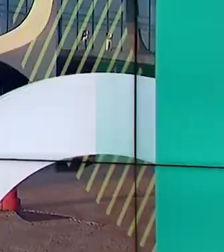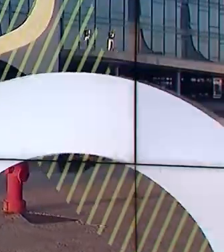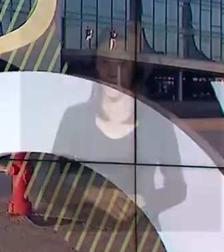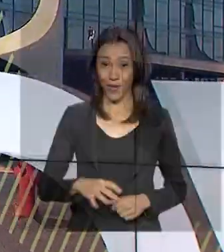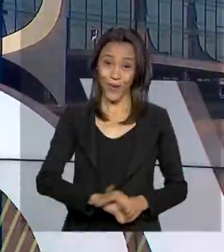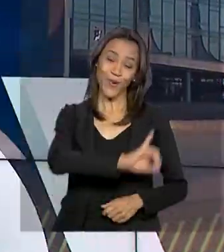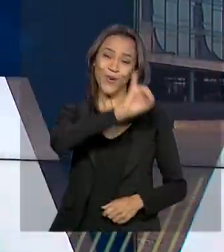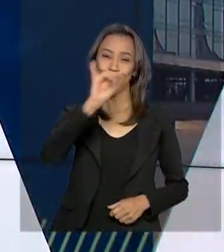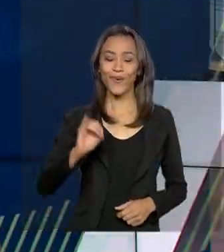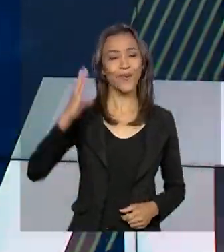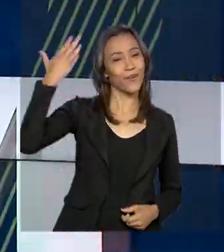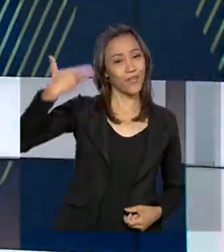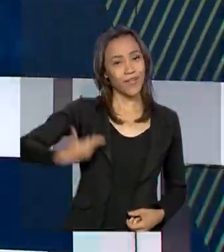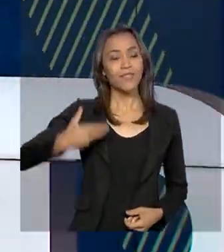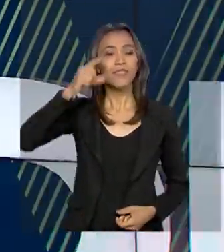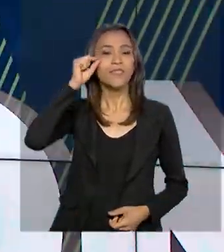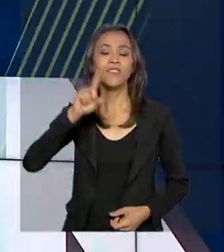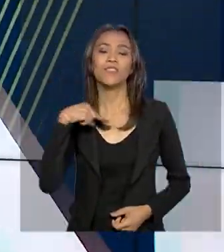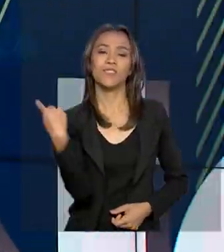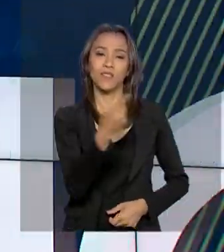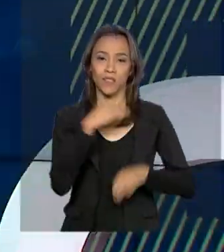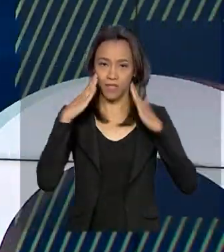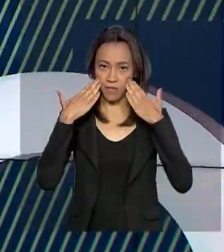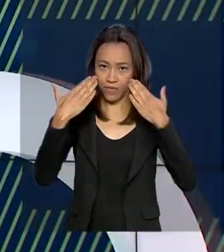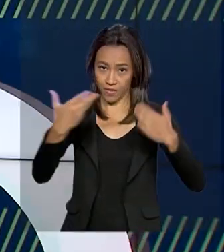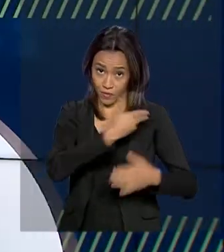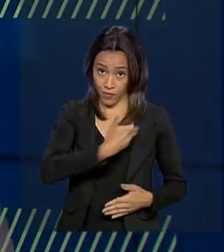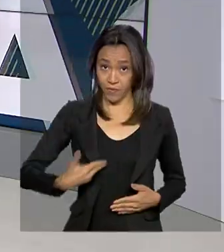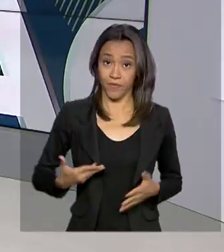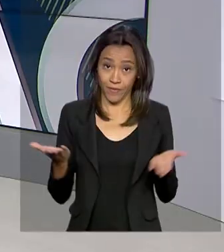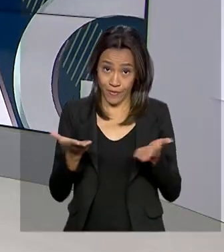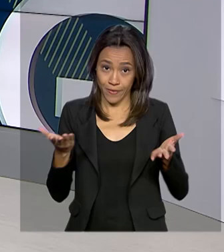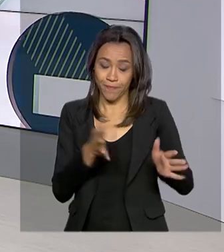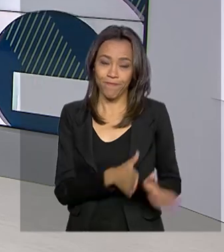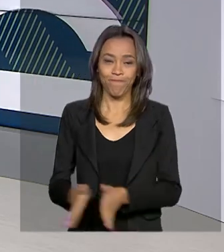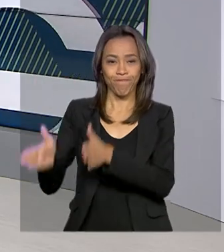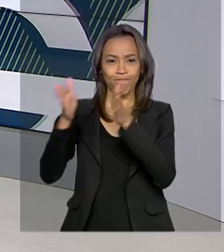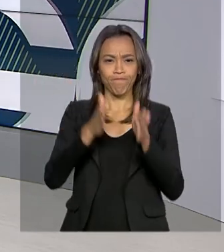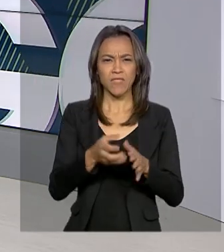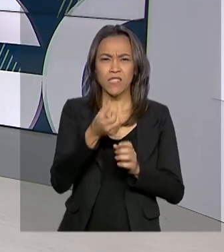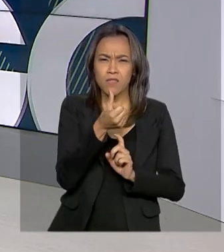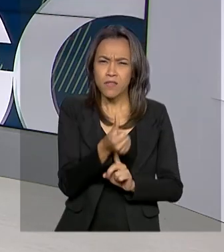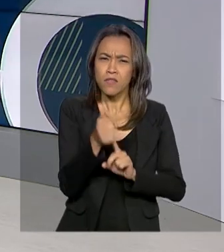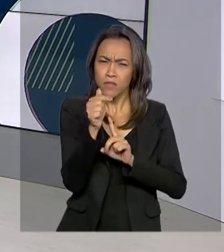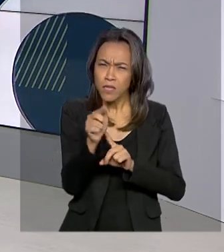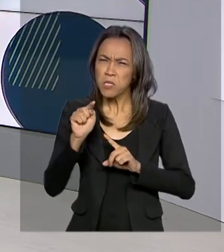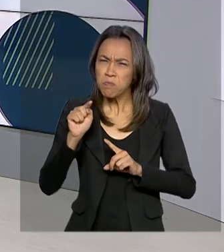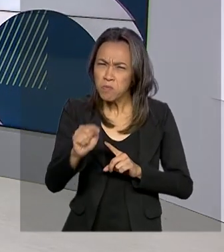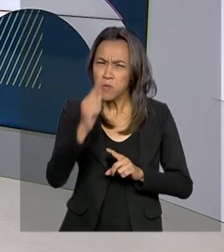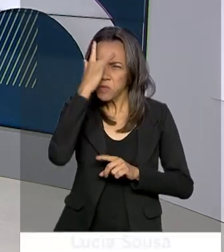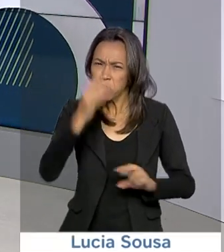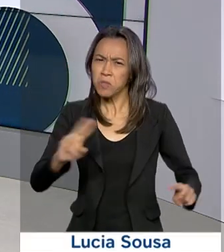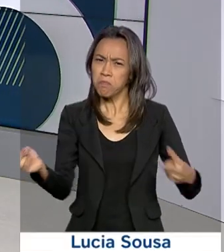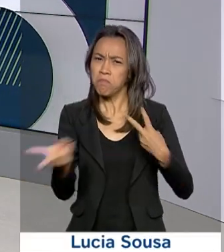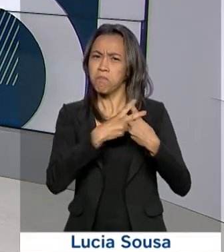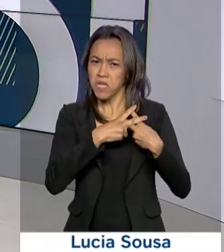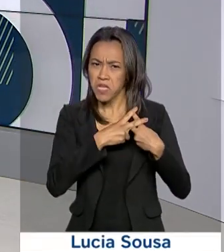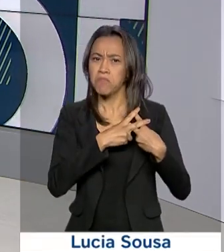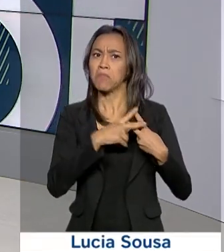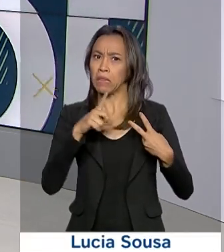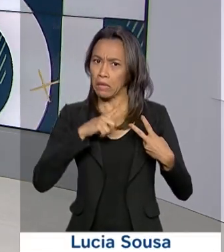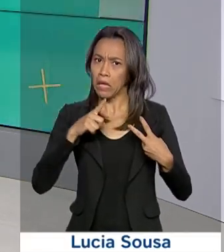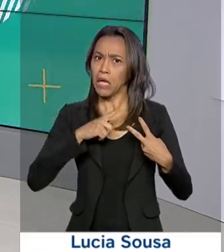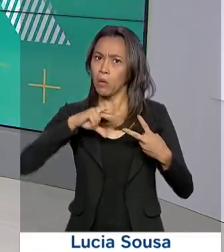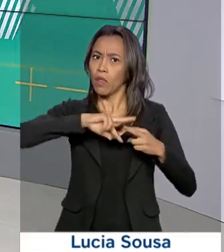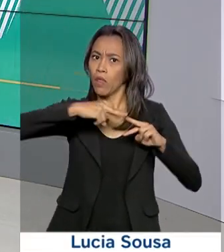Olá, eu sou o Roberto Camargo e estamos no ar com o Governo Agora. 67 mil presos condenados estão com o DNA